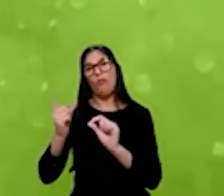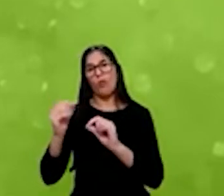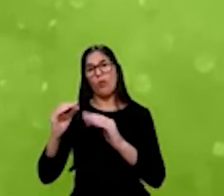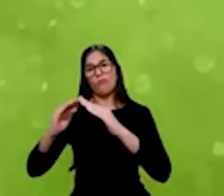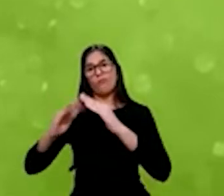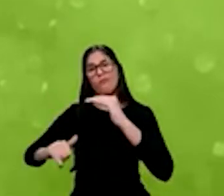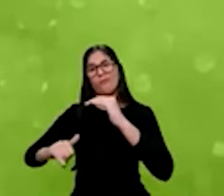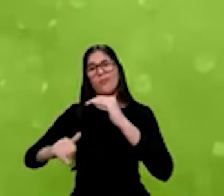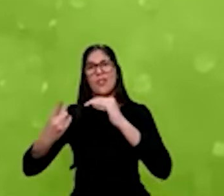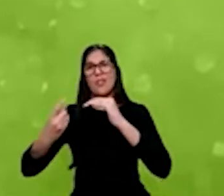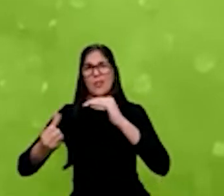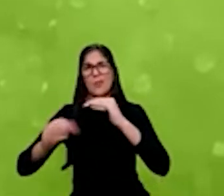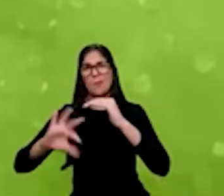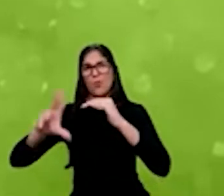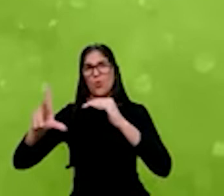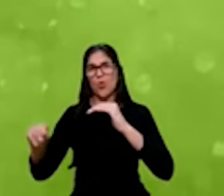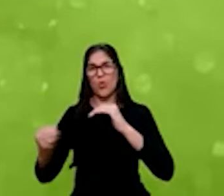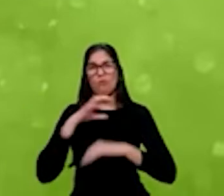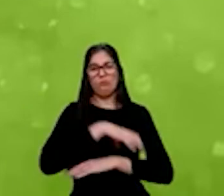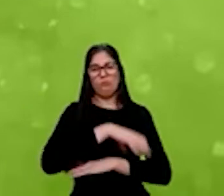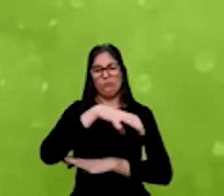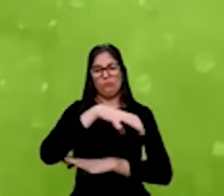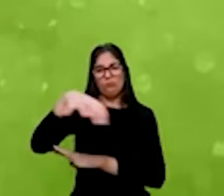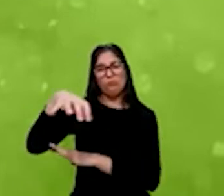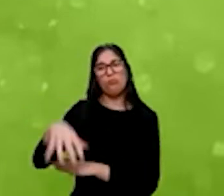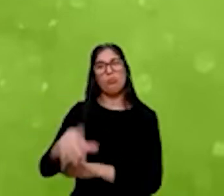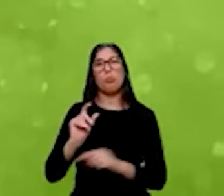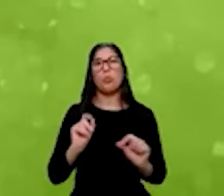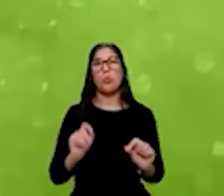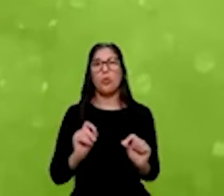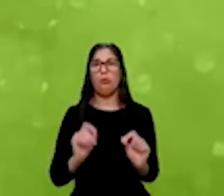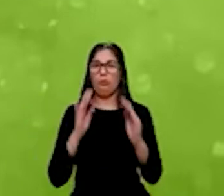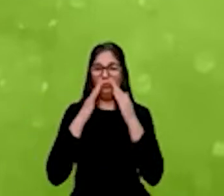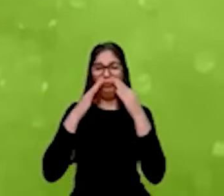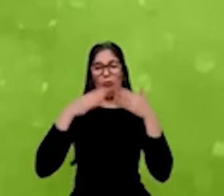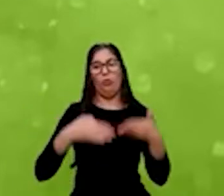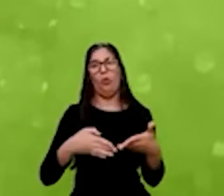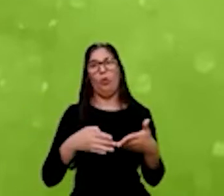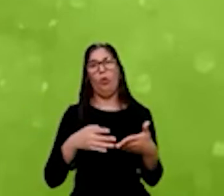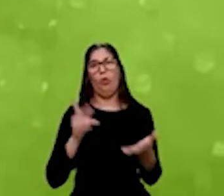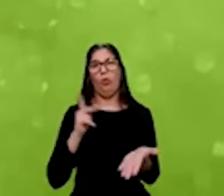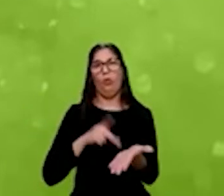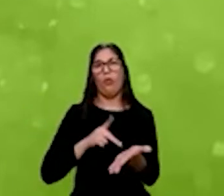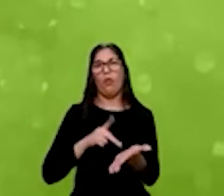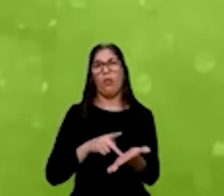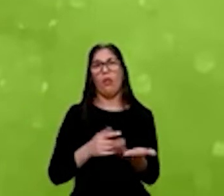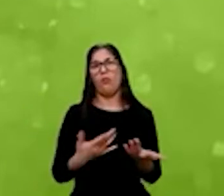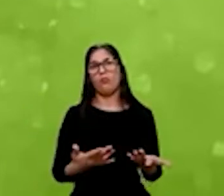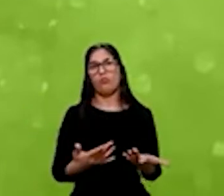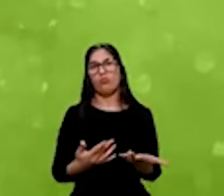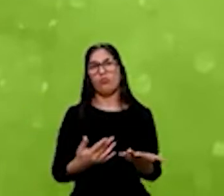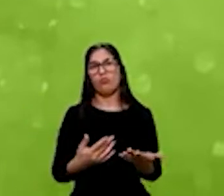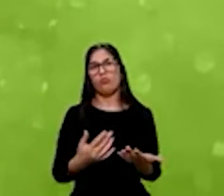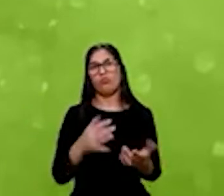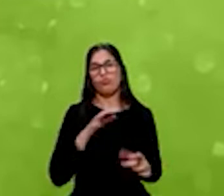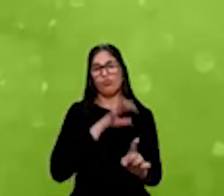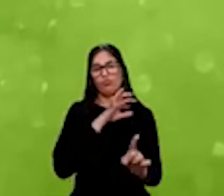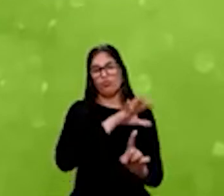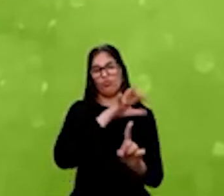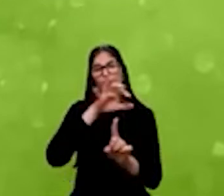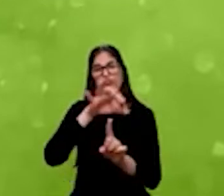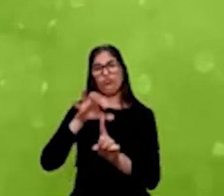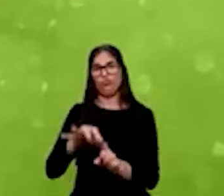Os setores são setores voltados realmente para impacto. Então, são